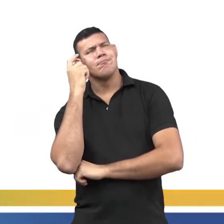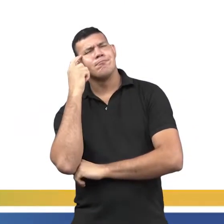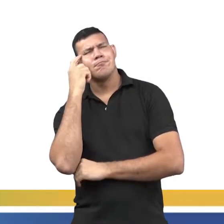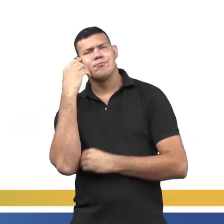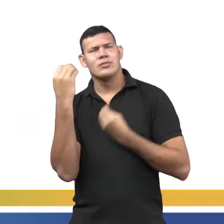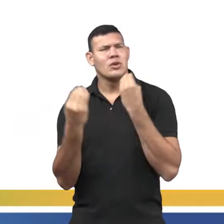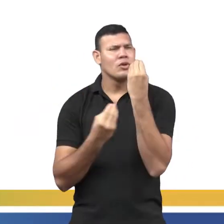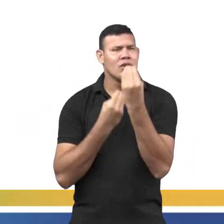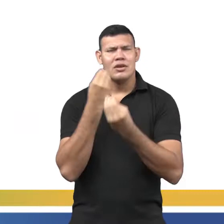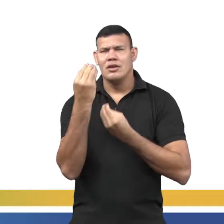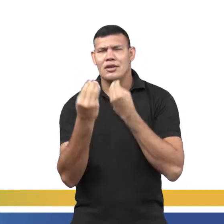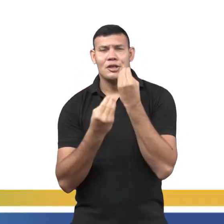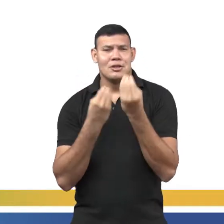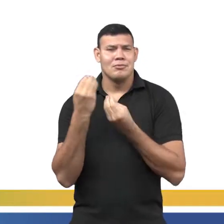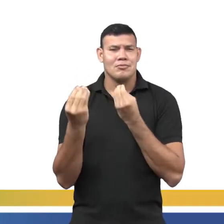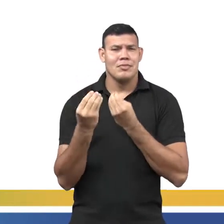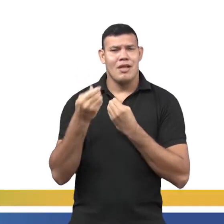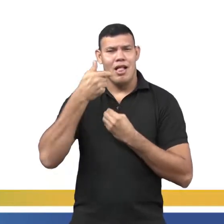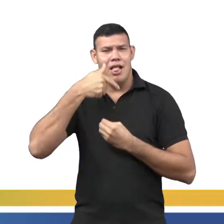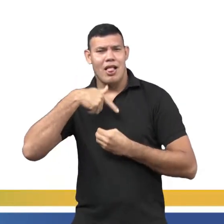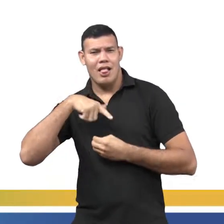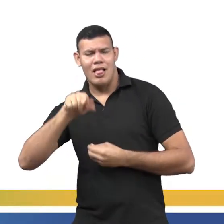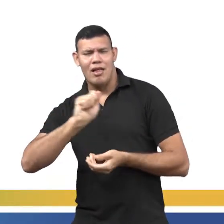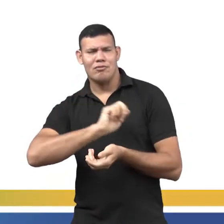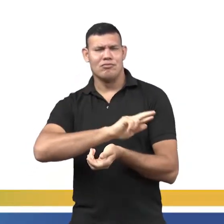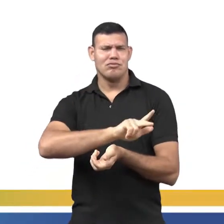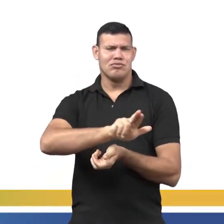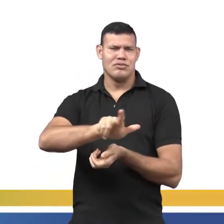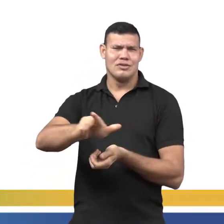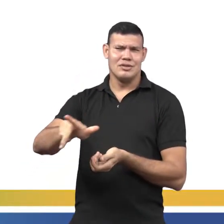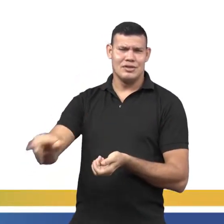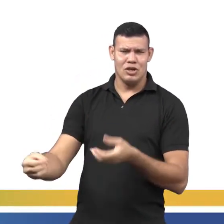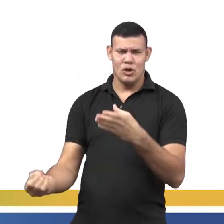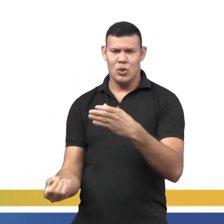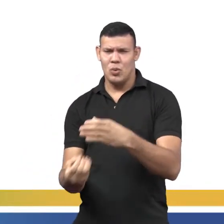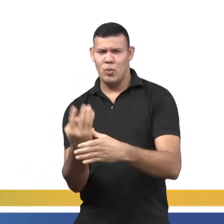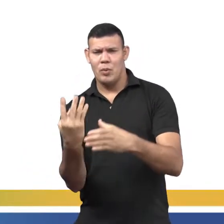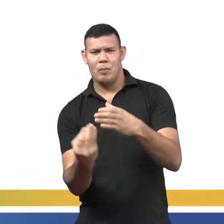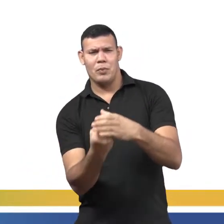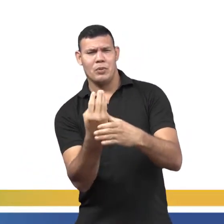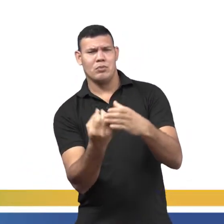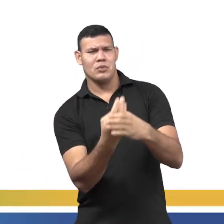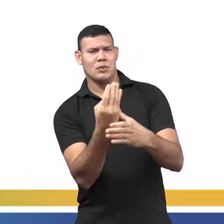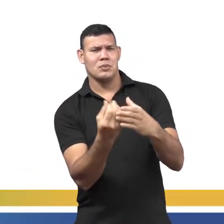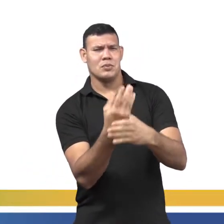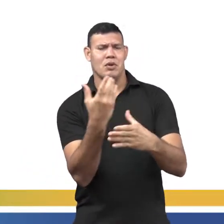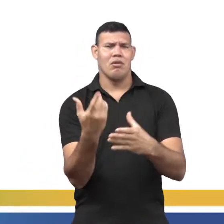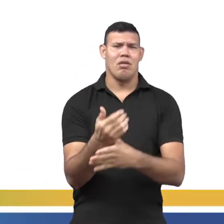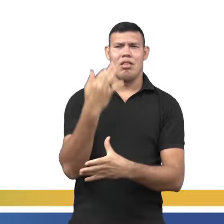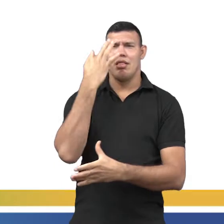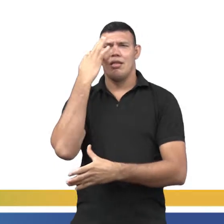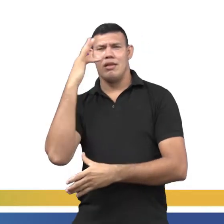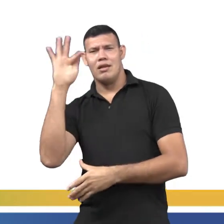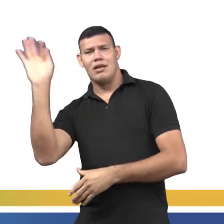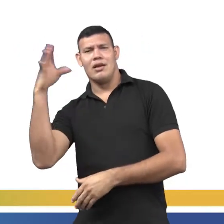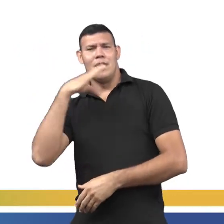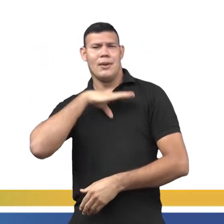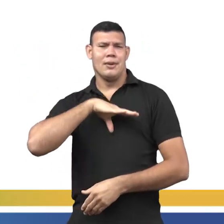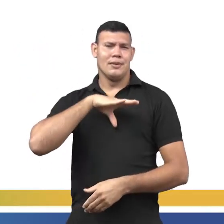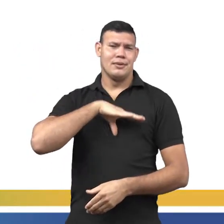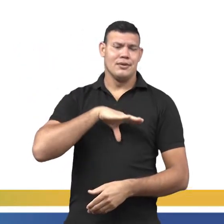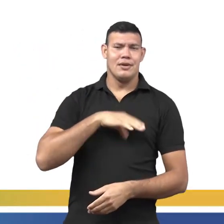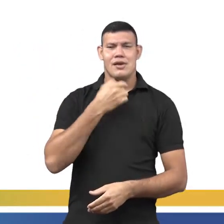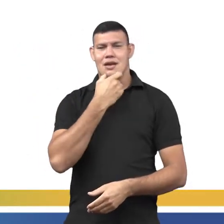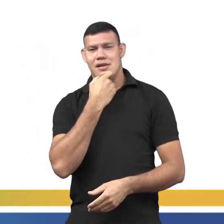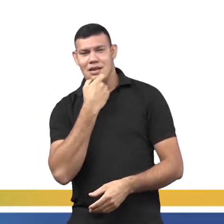idiomas que existem hoje vieram a existir? Como se formou os idiomas que existem? Francês, espanhol, português, enfim.